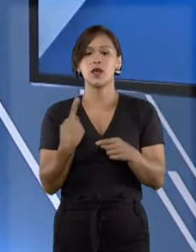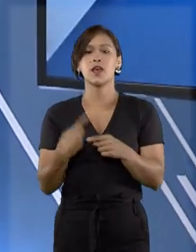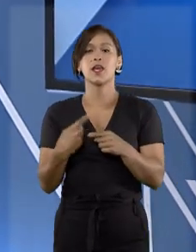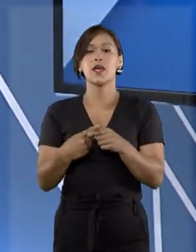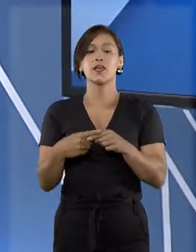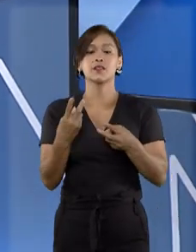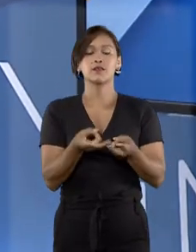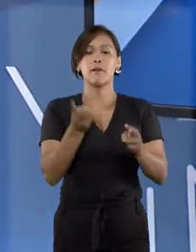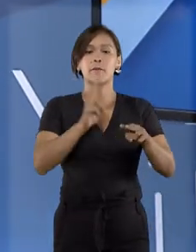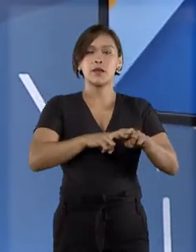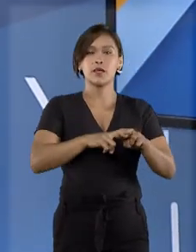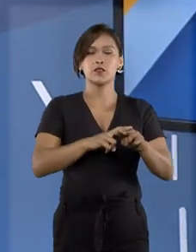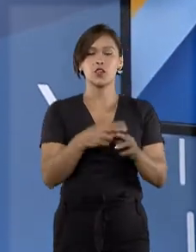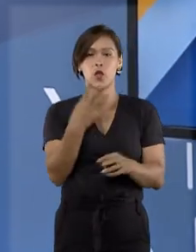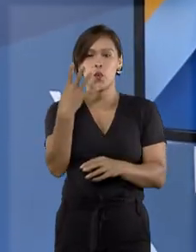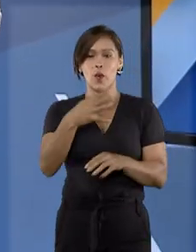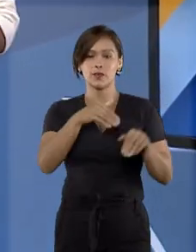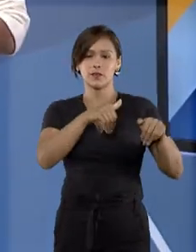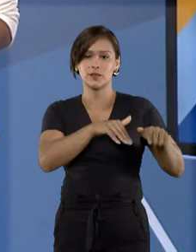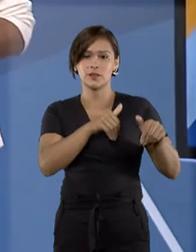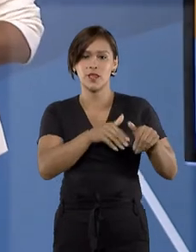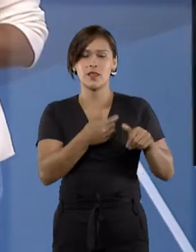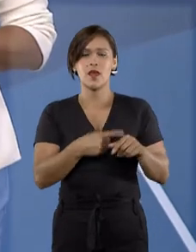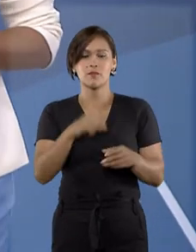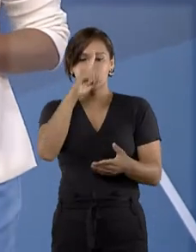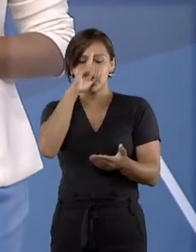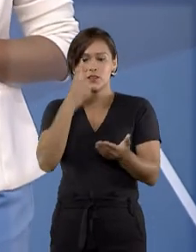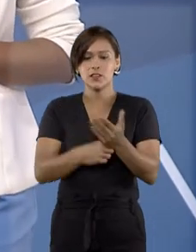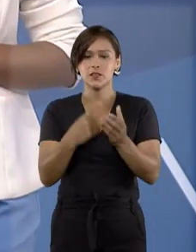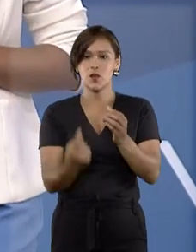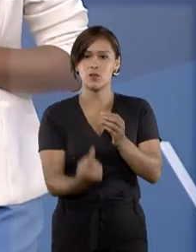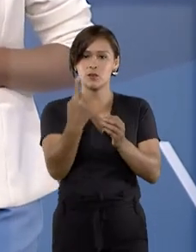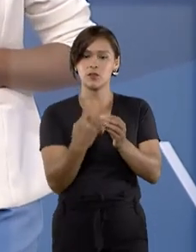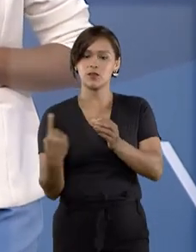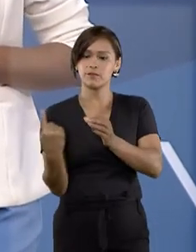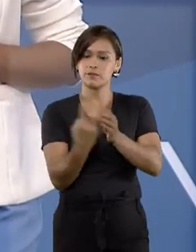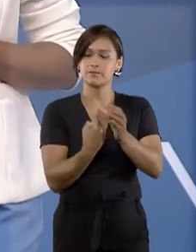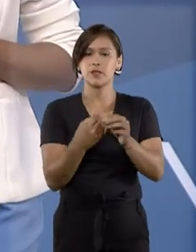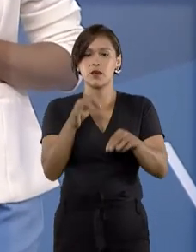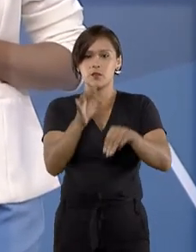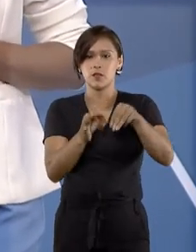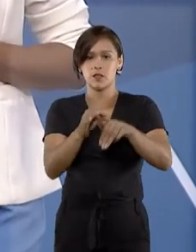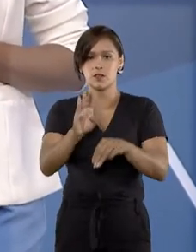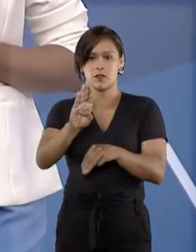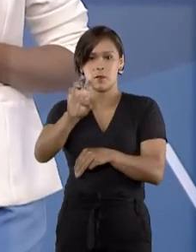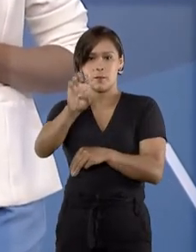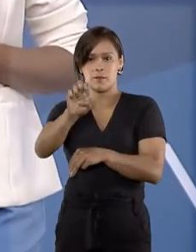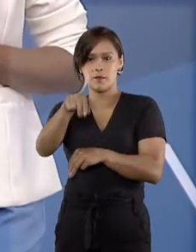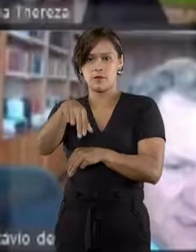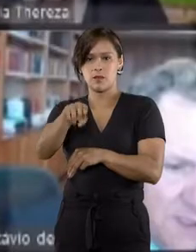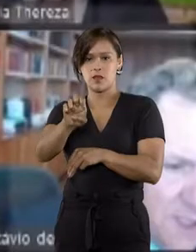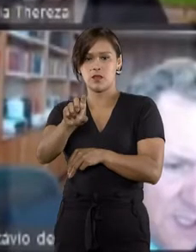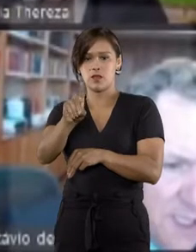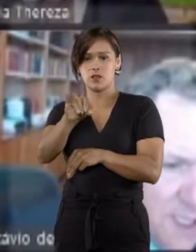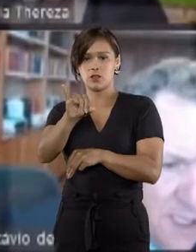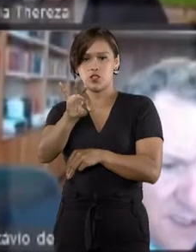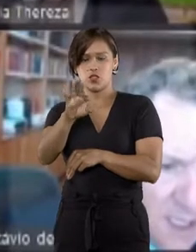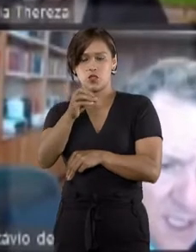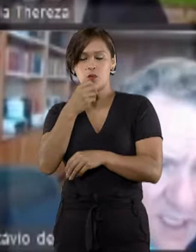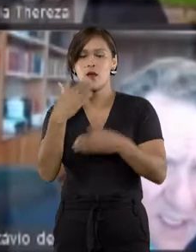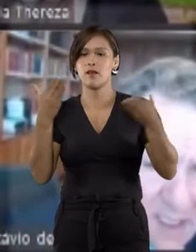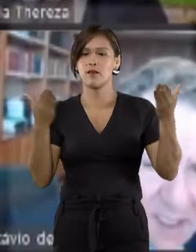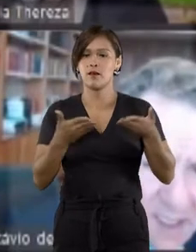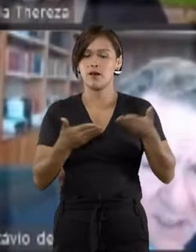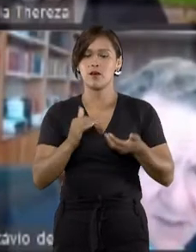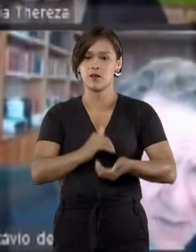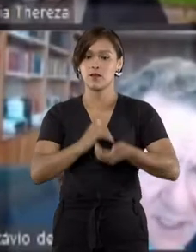pastor está preso desde 4 de setembro por decisão monocrática do ministro Benedito Gonçalves. Agora,